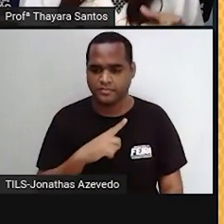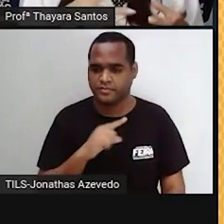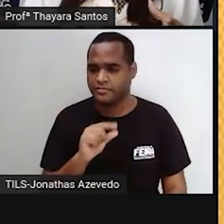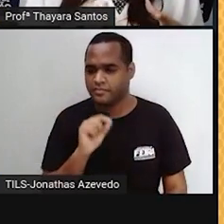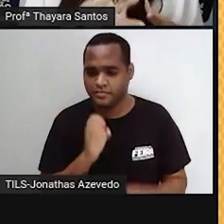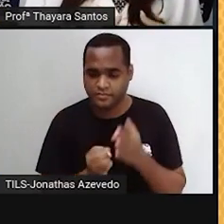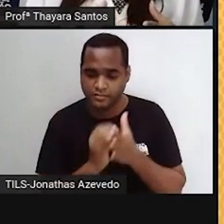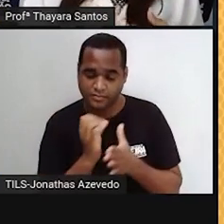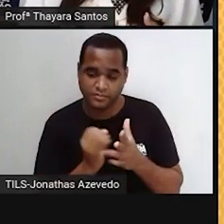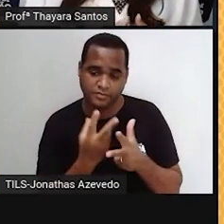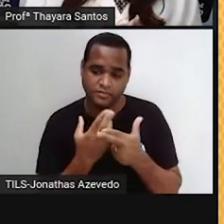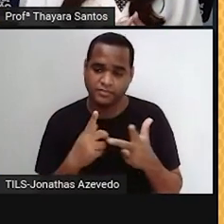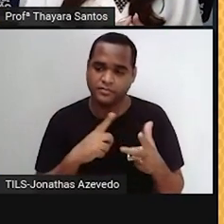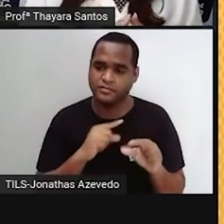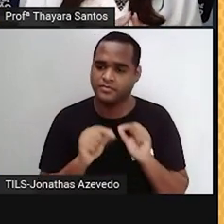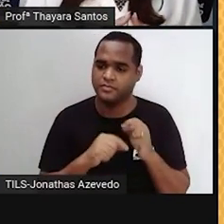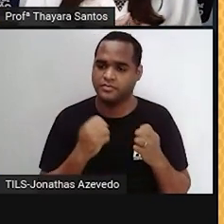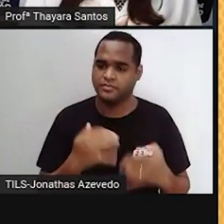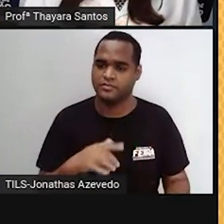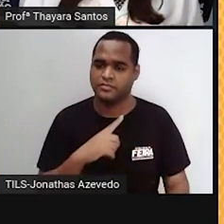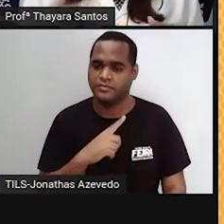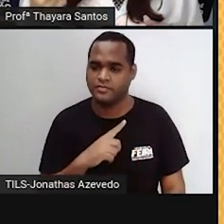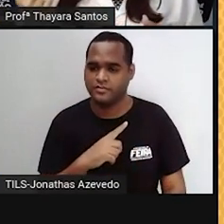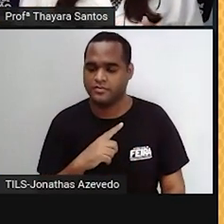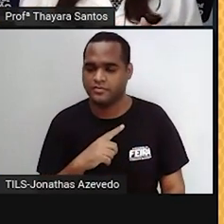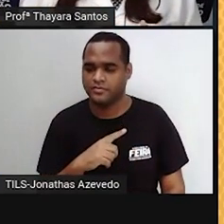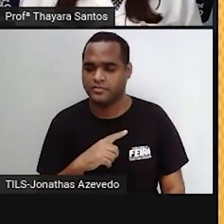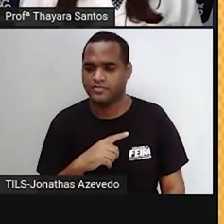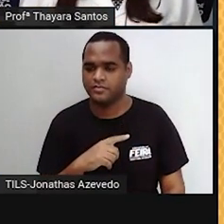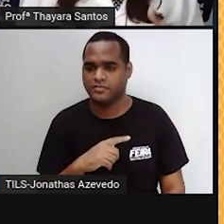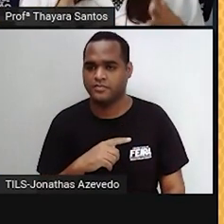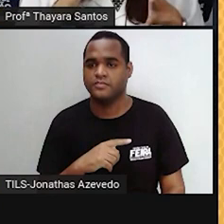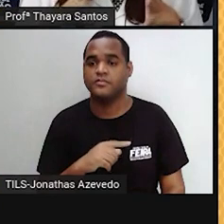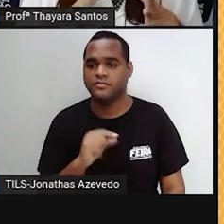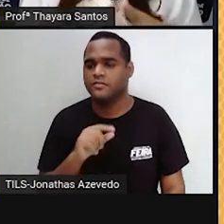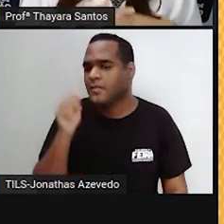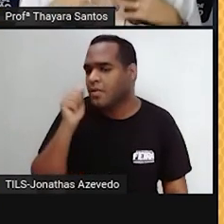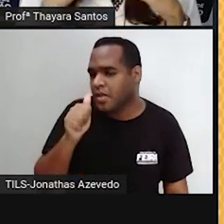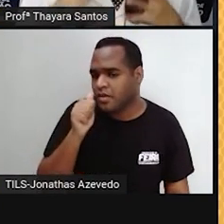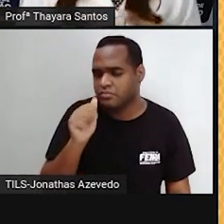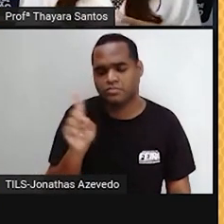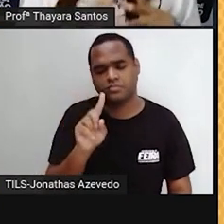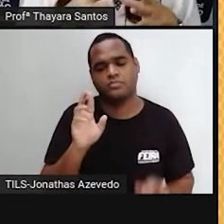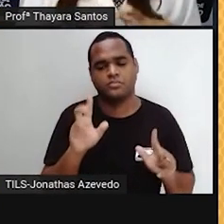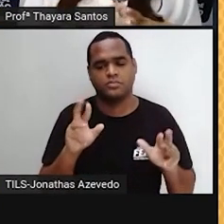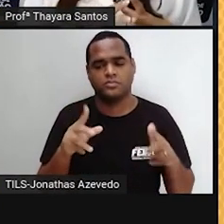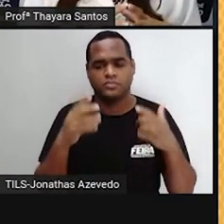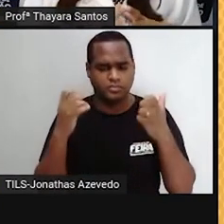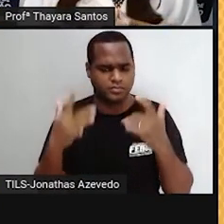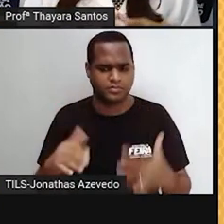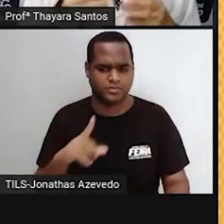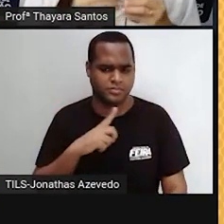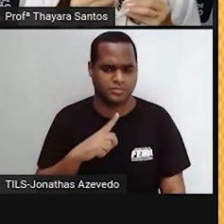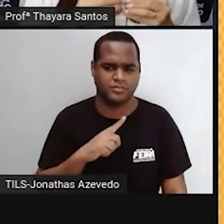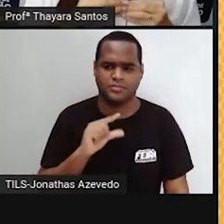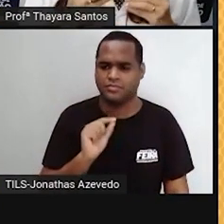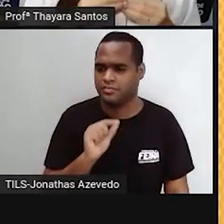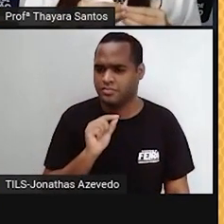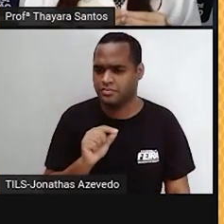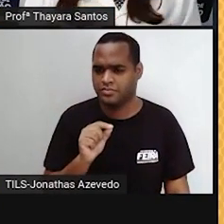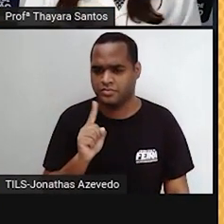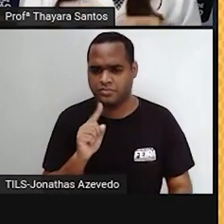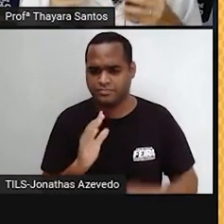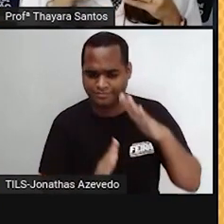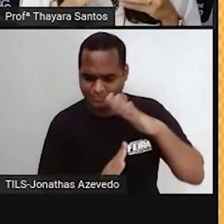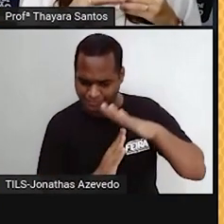fabricando espermatozoides novos ali dentro do testículo. Já a mulher, não. Nós temos as nossas células reprodutivas muito limitadas.